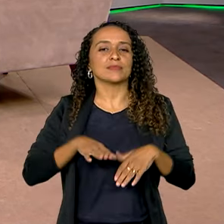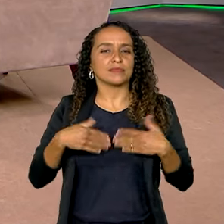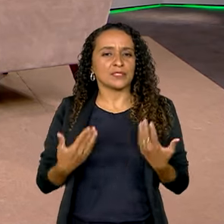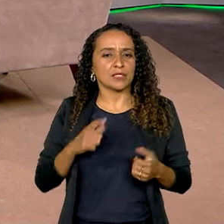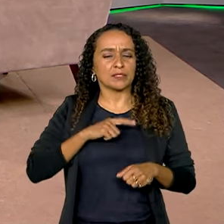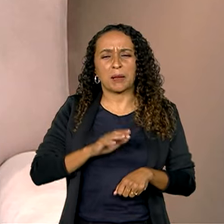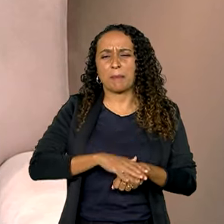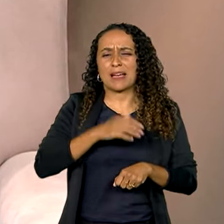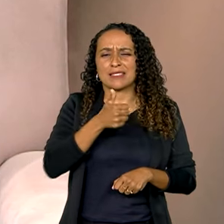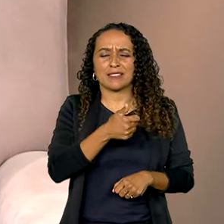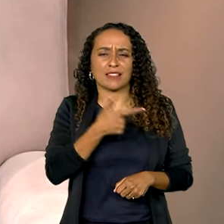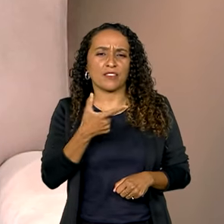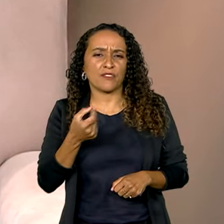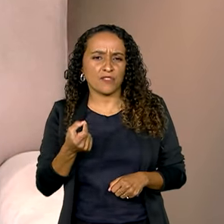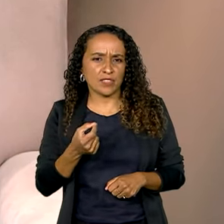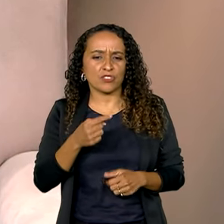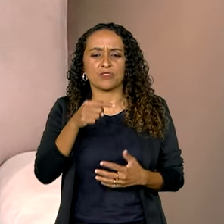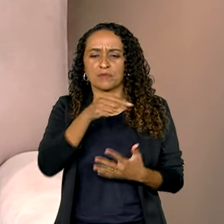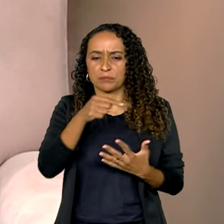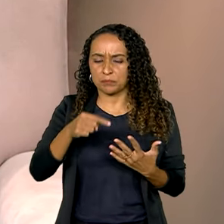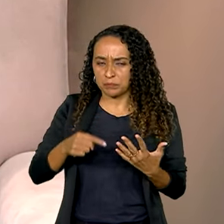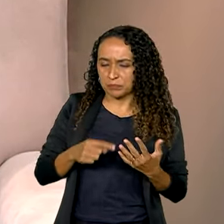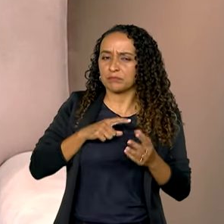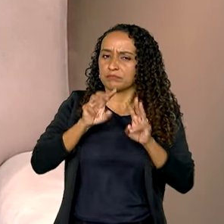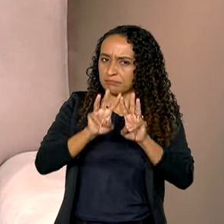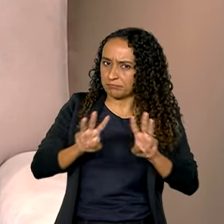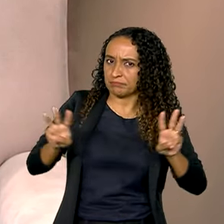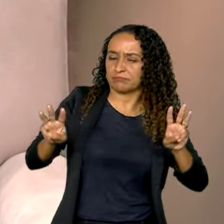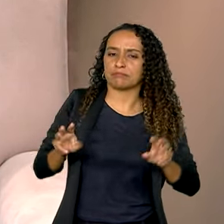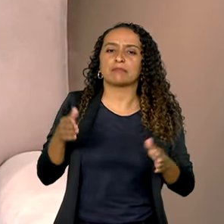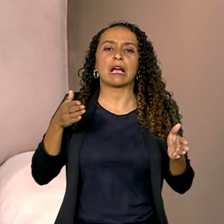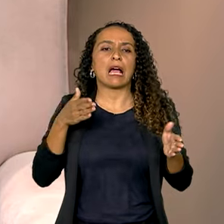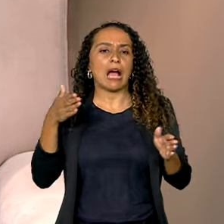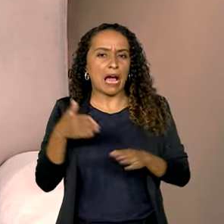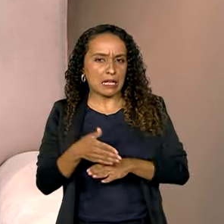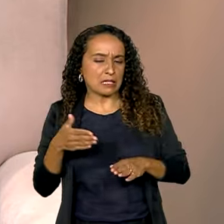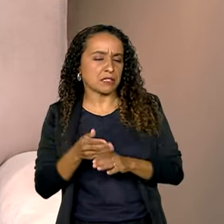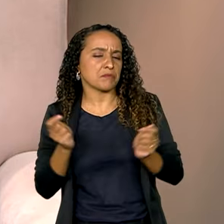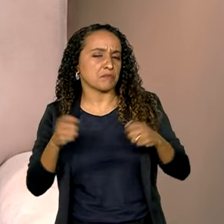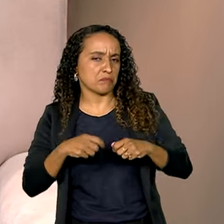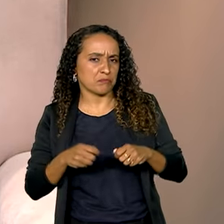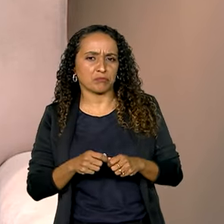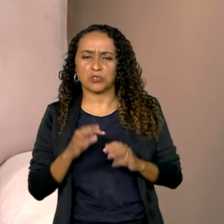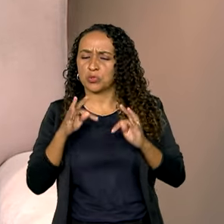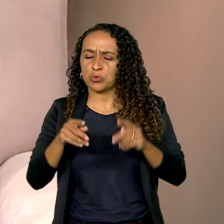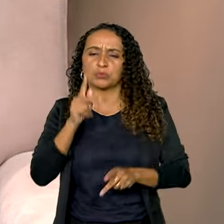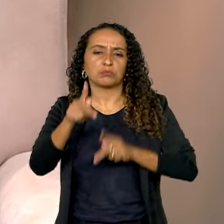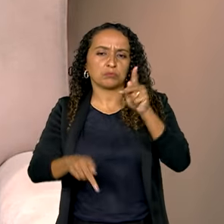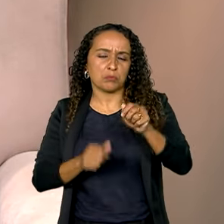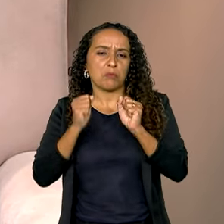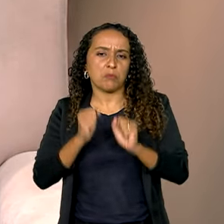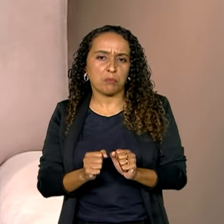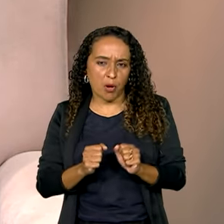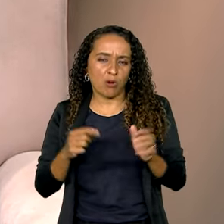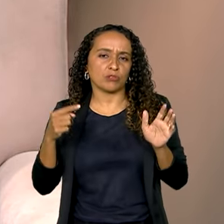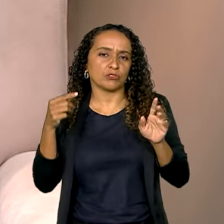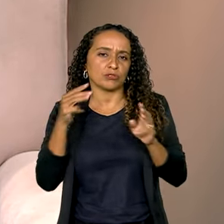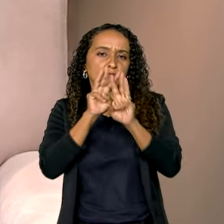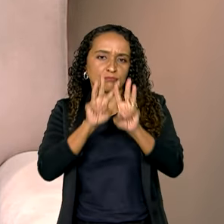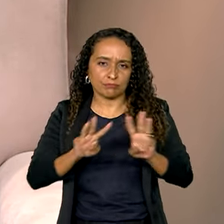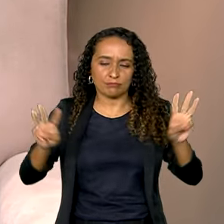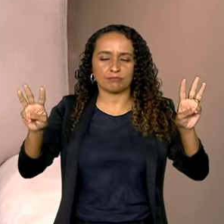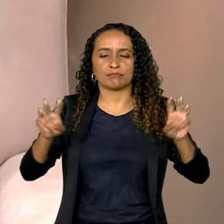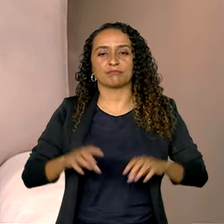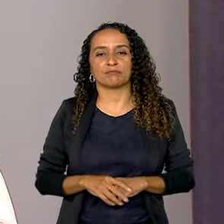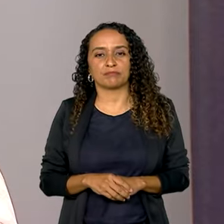mais de 120 indicadores no portal, acessíveis, e toda a população pode consultar esses indicadores lá, no site